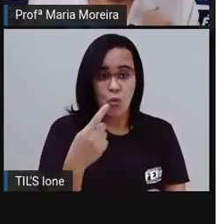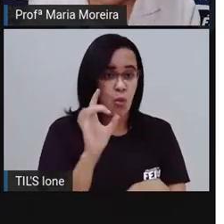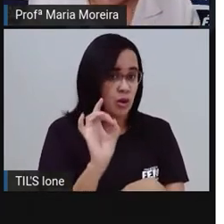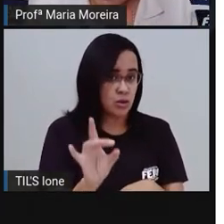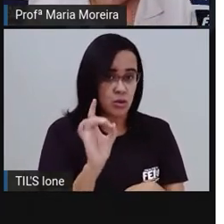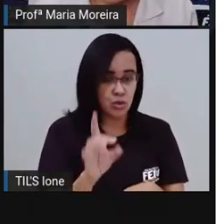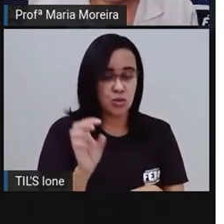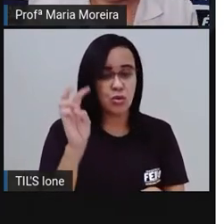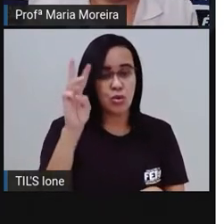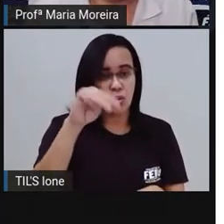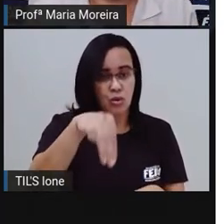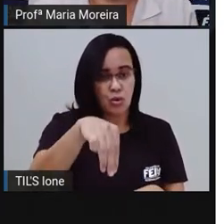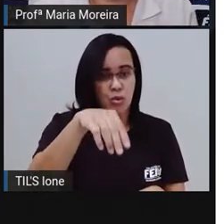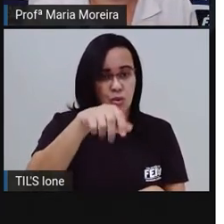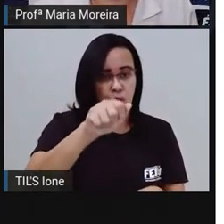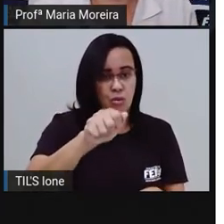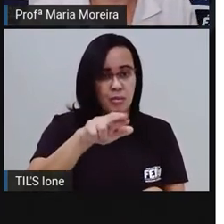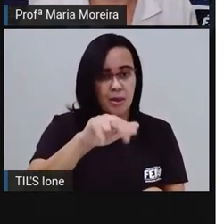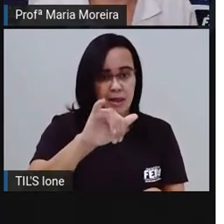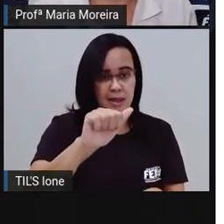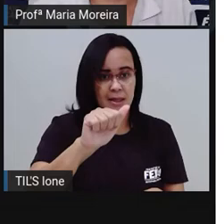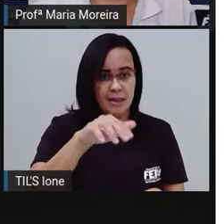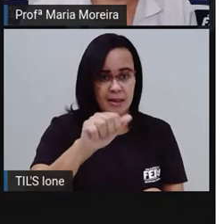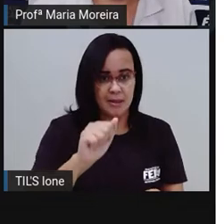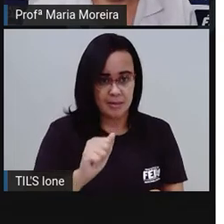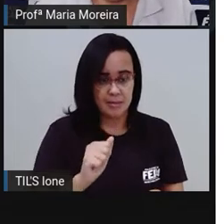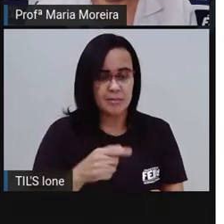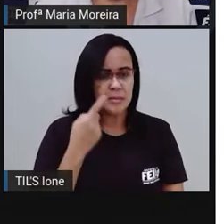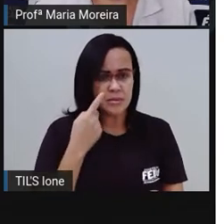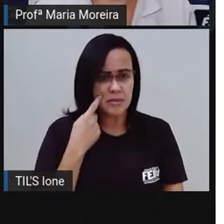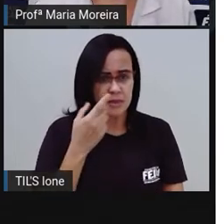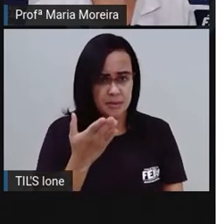Marina é uma só. Vamos ver como é que fica? Vamos aqui.